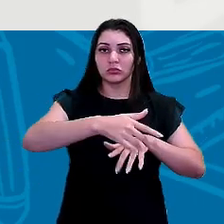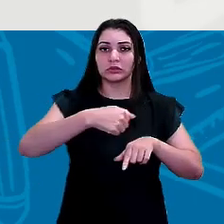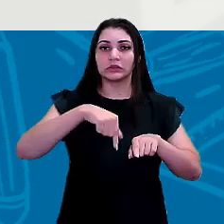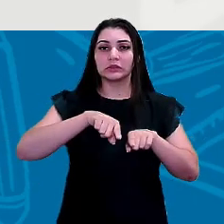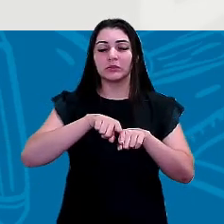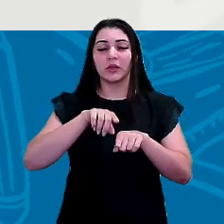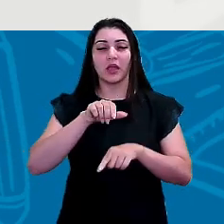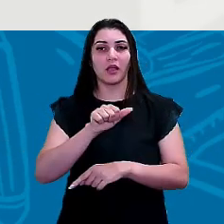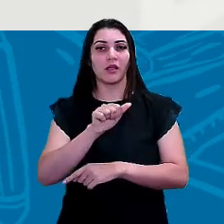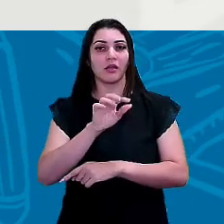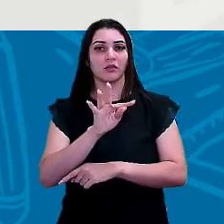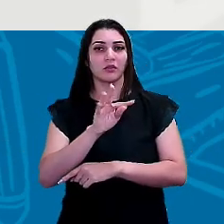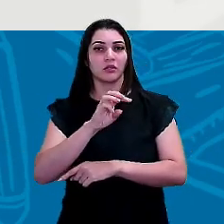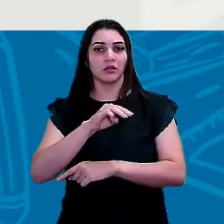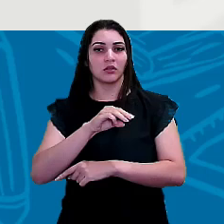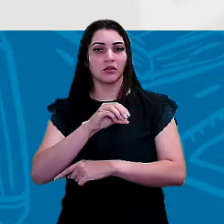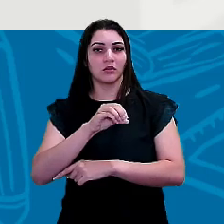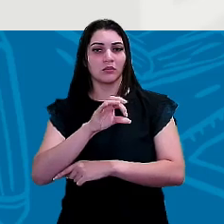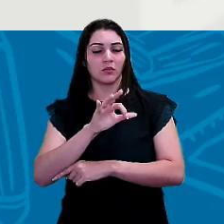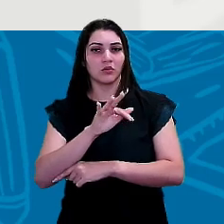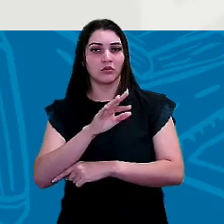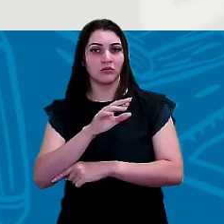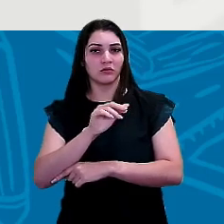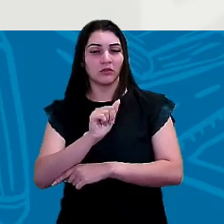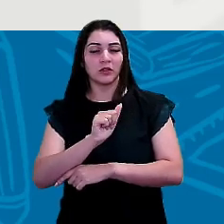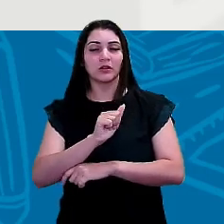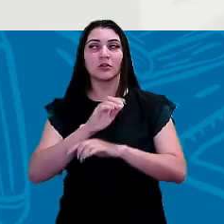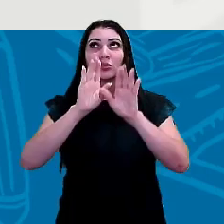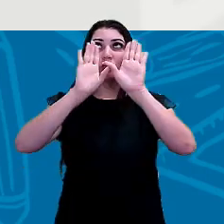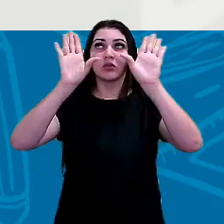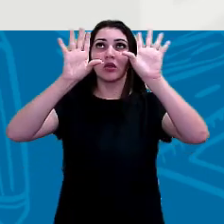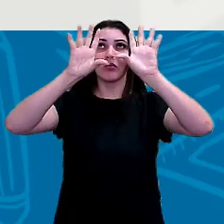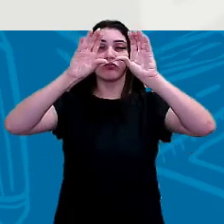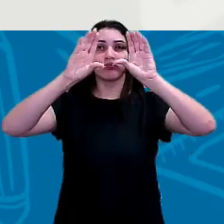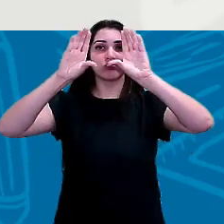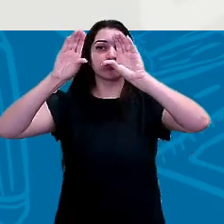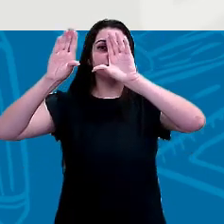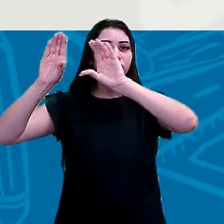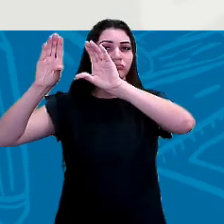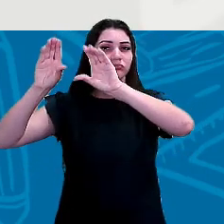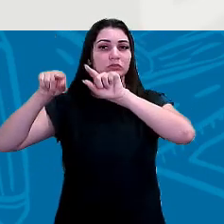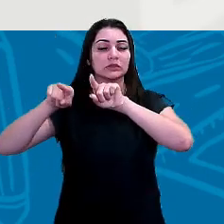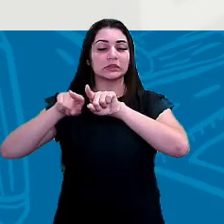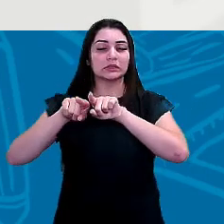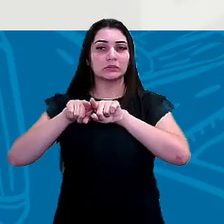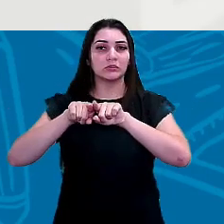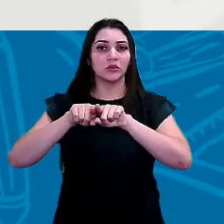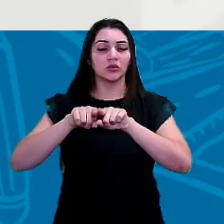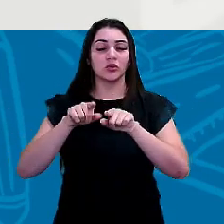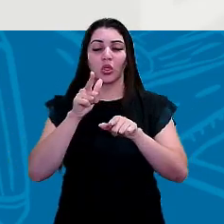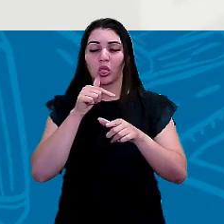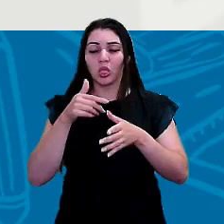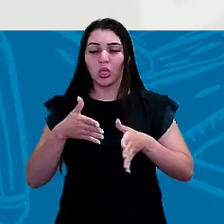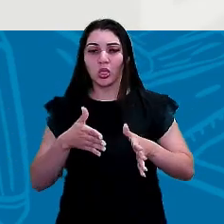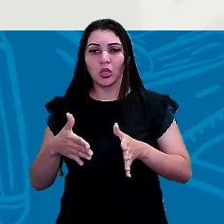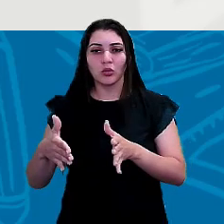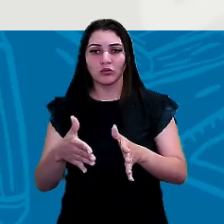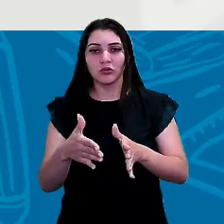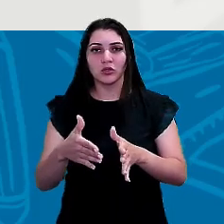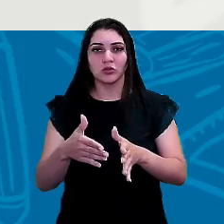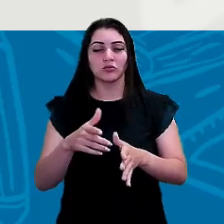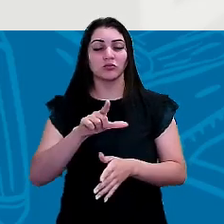atmosfera sob a forma de nuvens e nos continentes, nos rios, lagos,